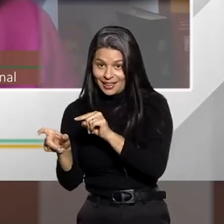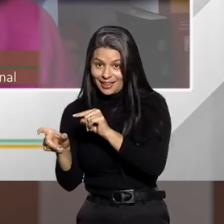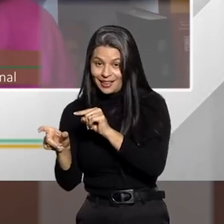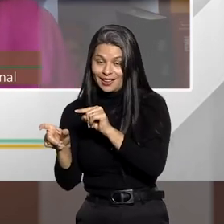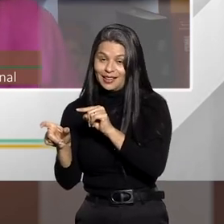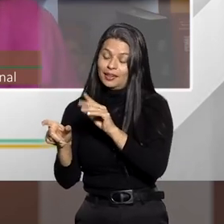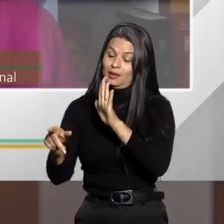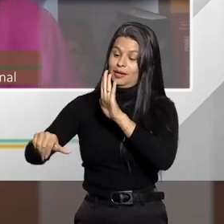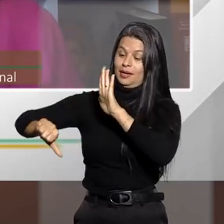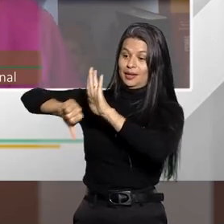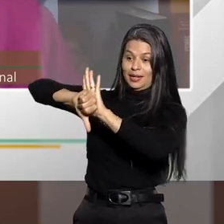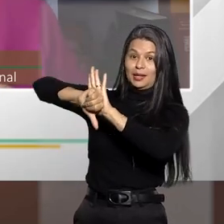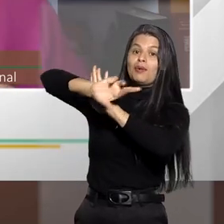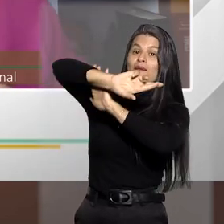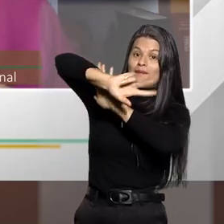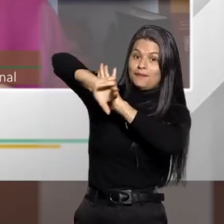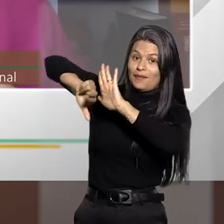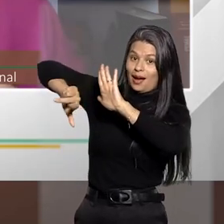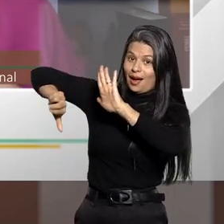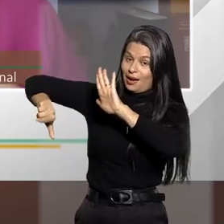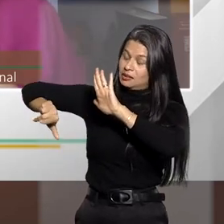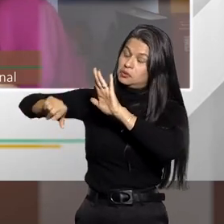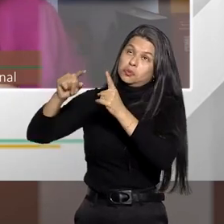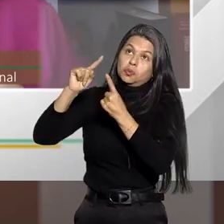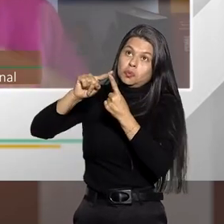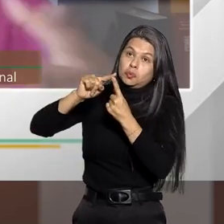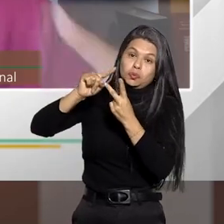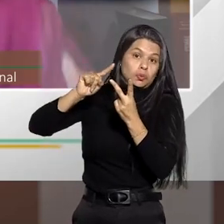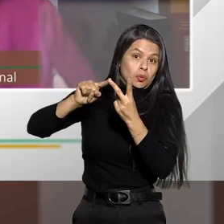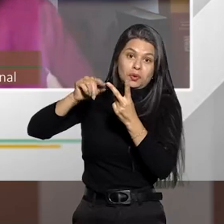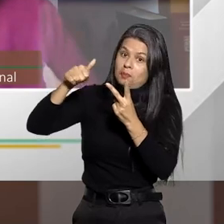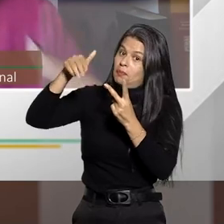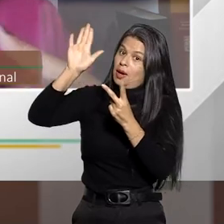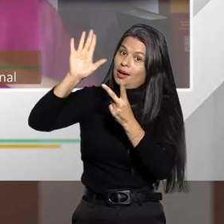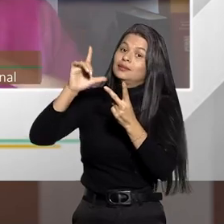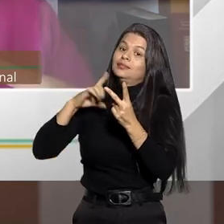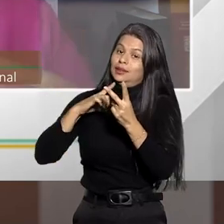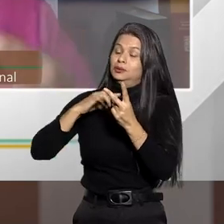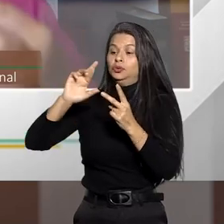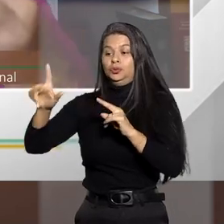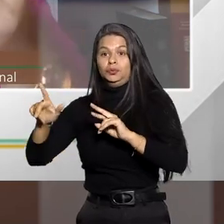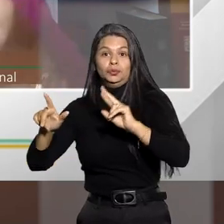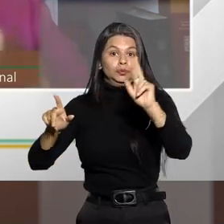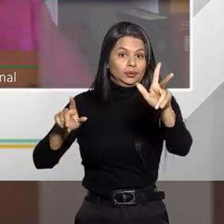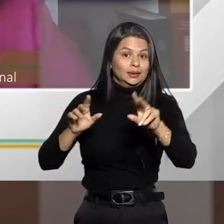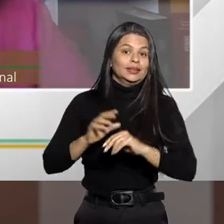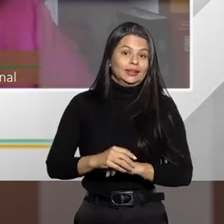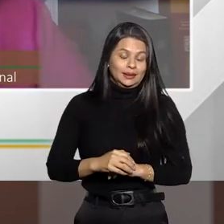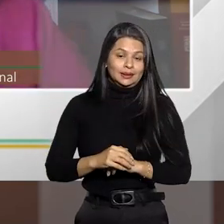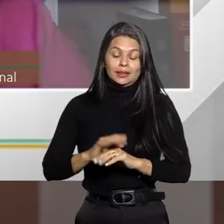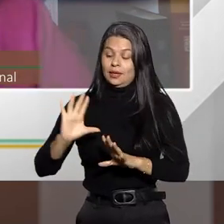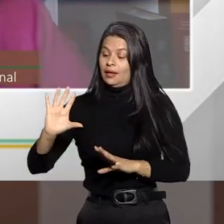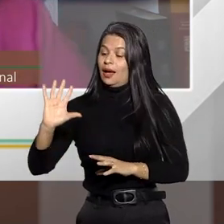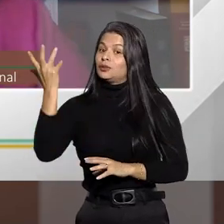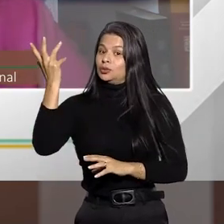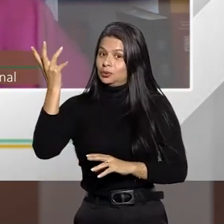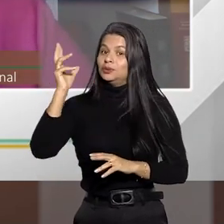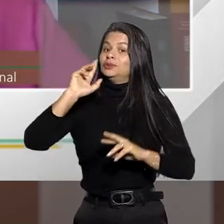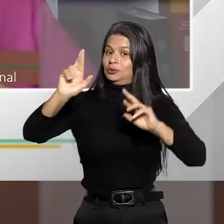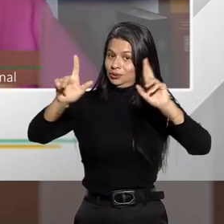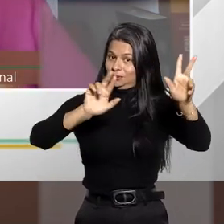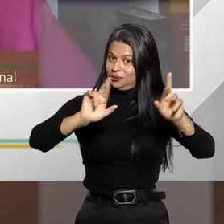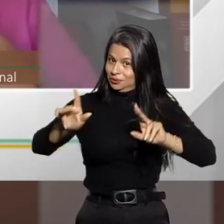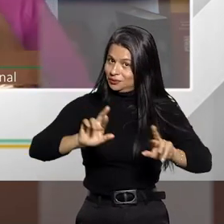crimes vários, mais de dois crimes, em momentos diferentes. Novamente, ações diferentes,